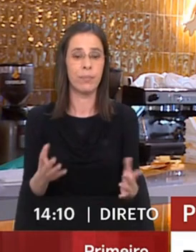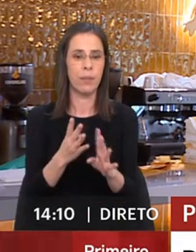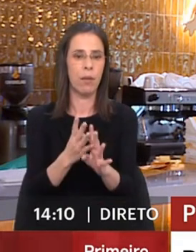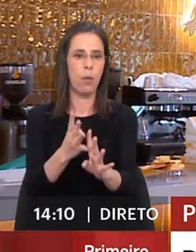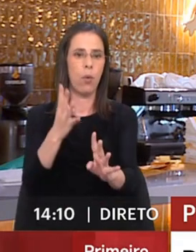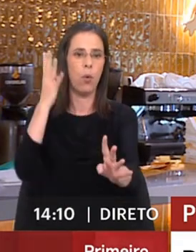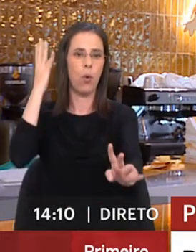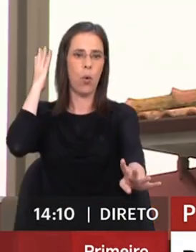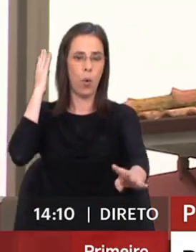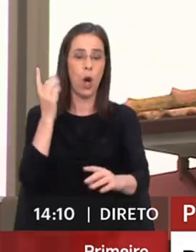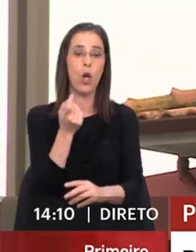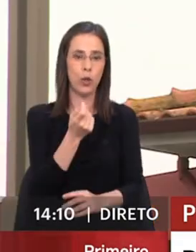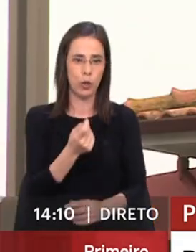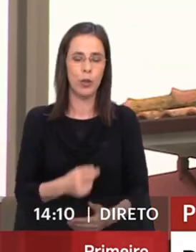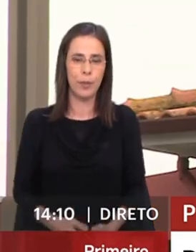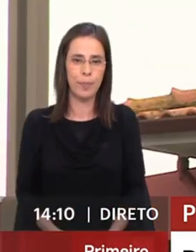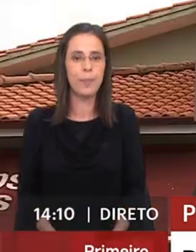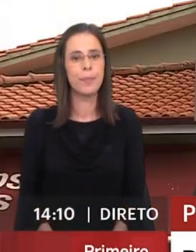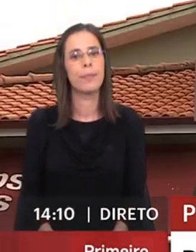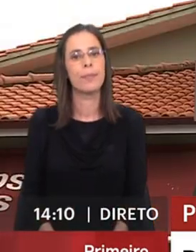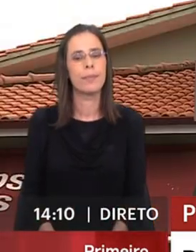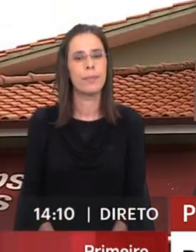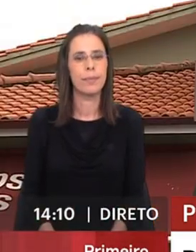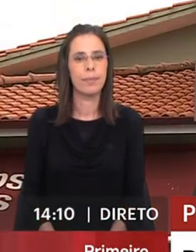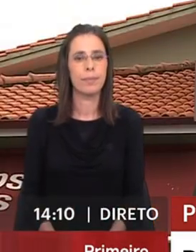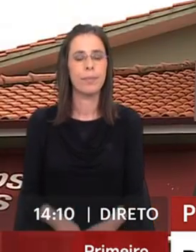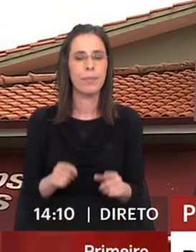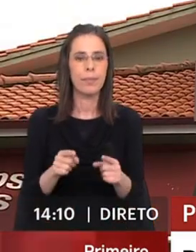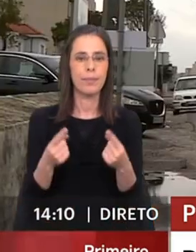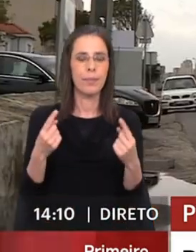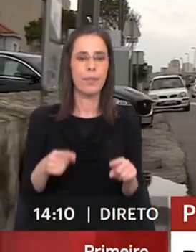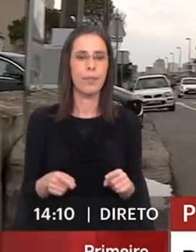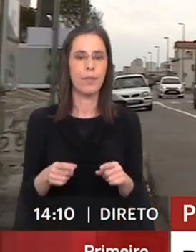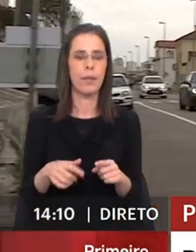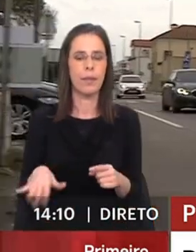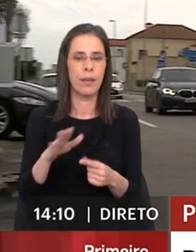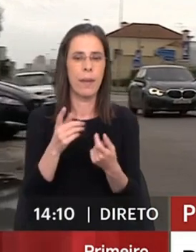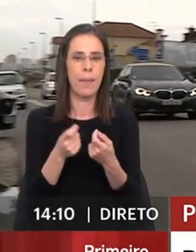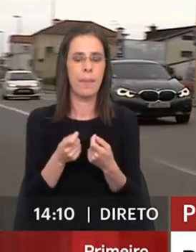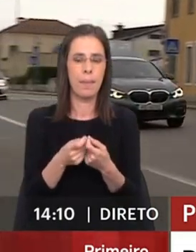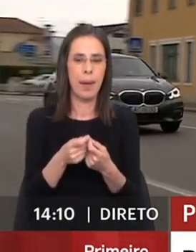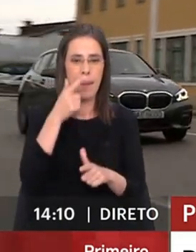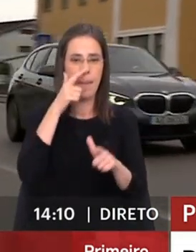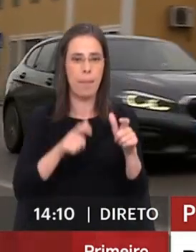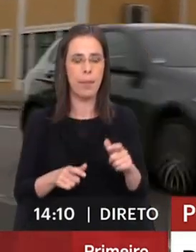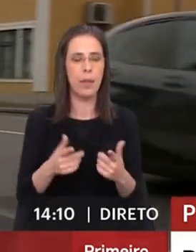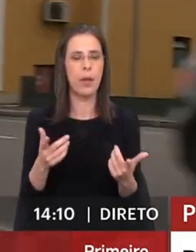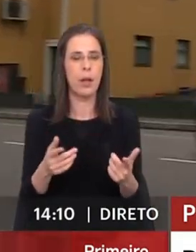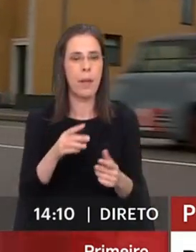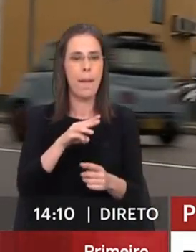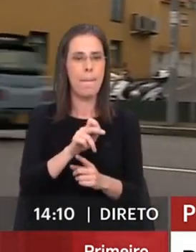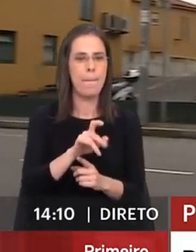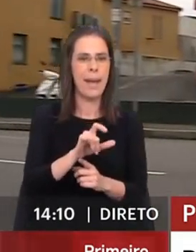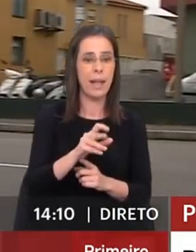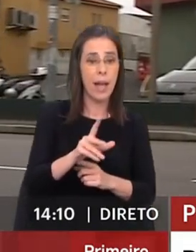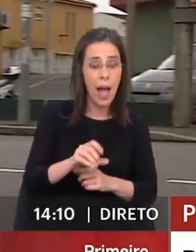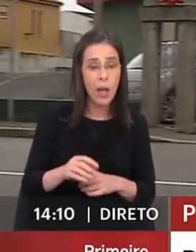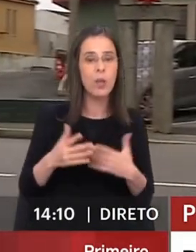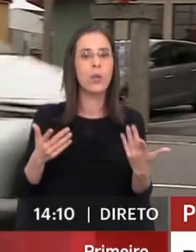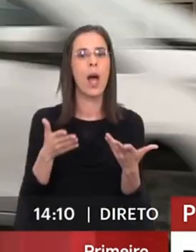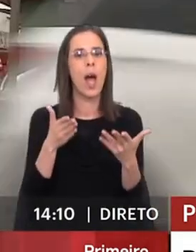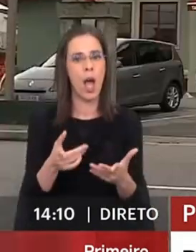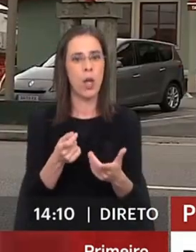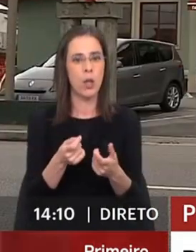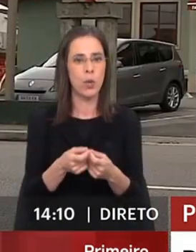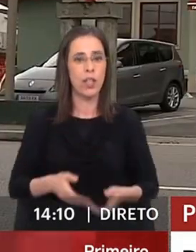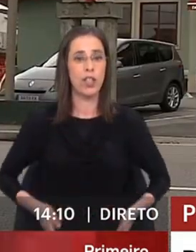chega lá fora um bocadinho. Não tem aqui aquele povo a perto, não é? Então há pessoas que vêm de noção, de mel gás e também ajuda um